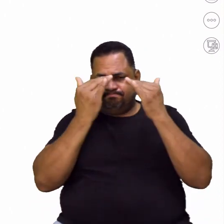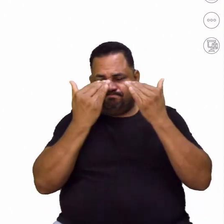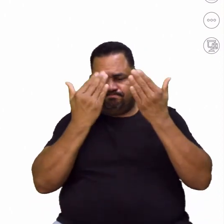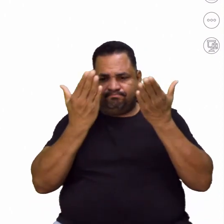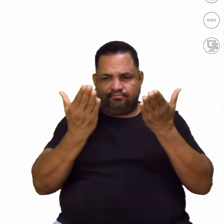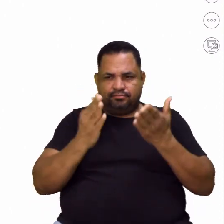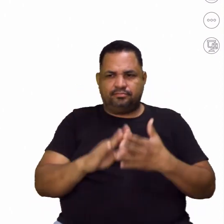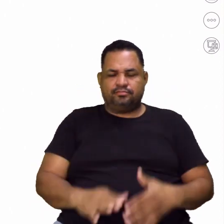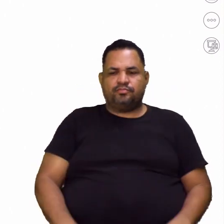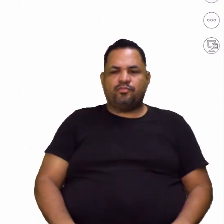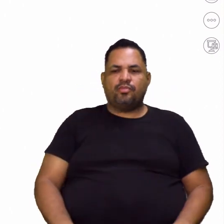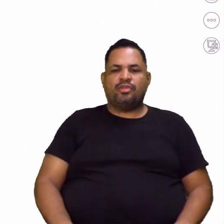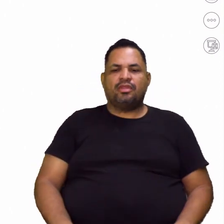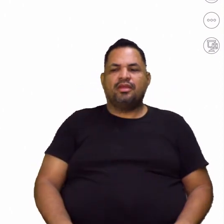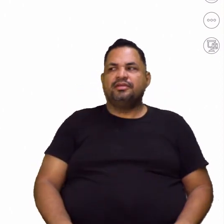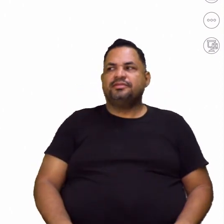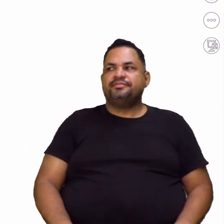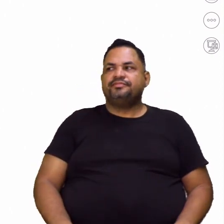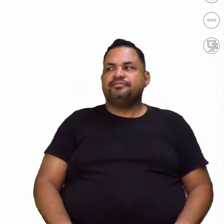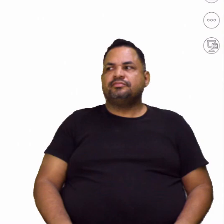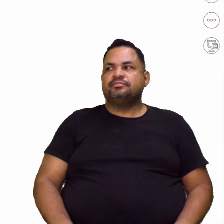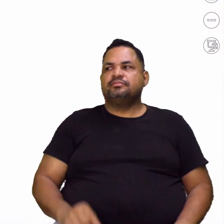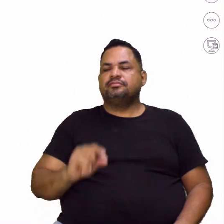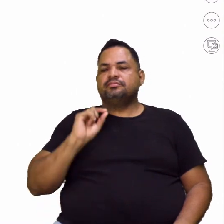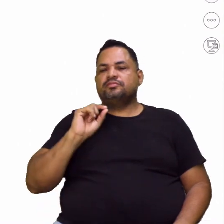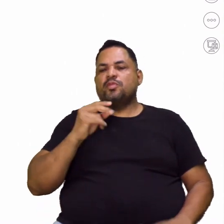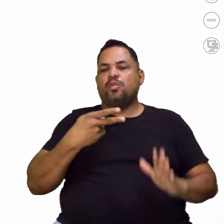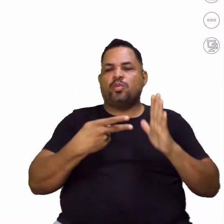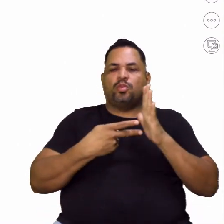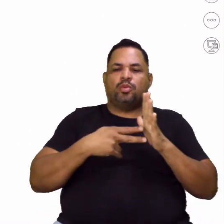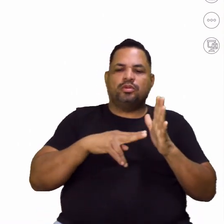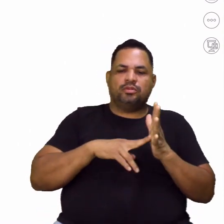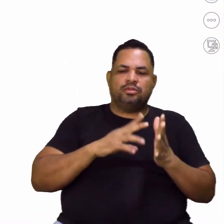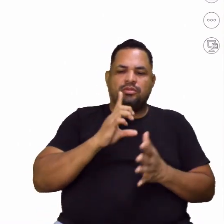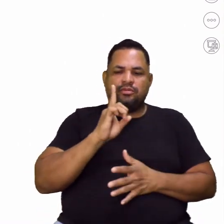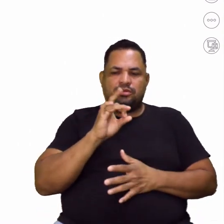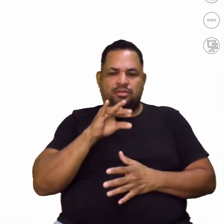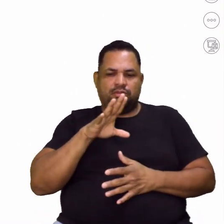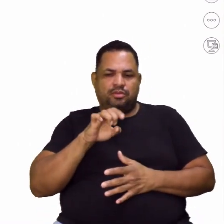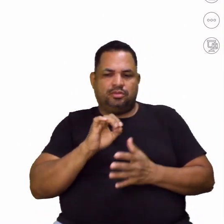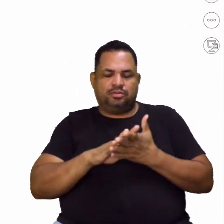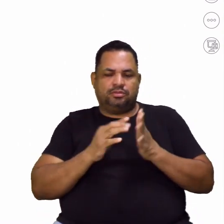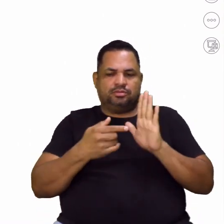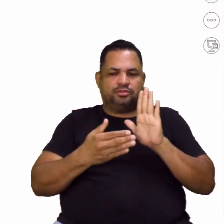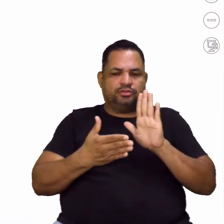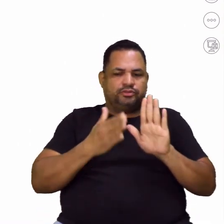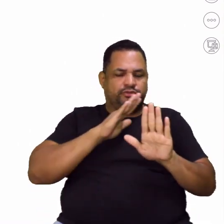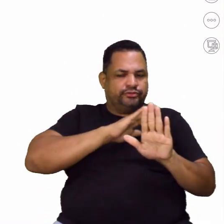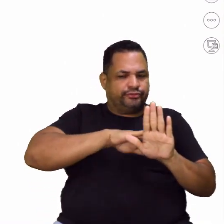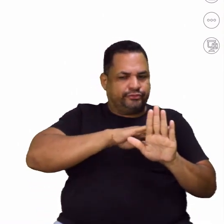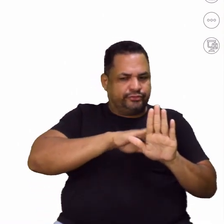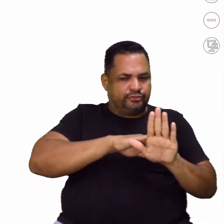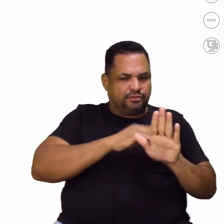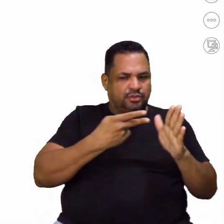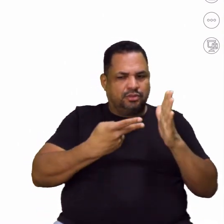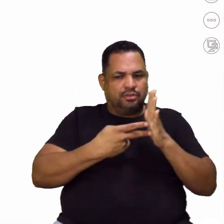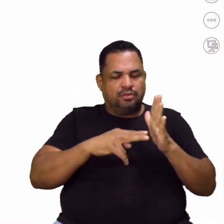questão, né? Da questão do que é o sentido denotativo, o que é o sentido